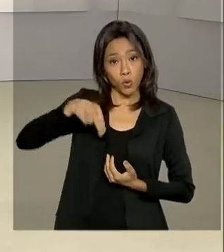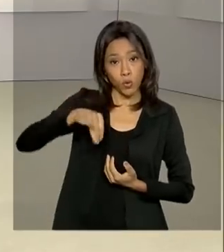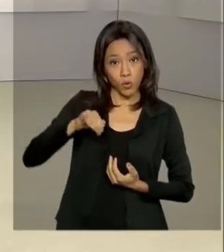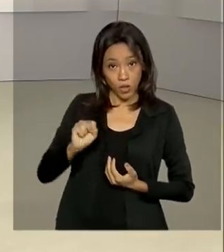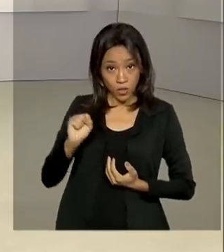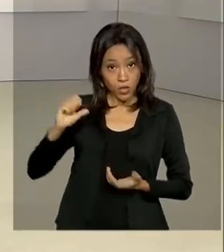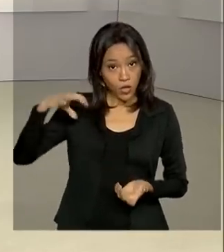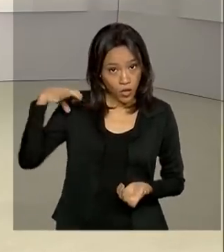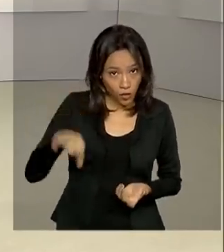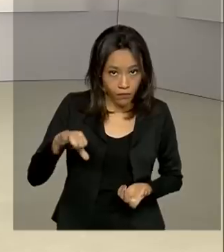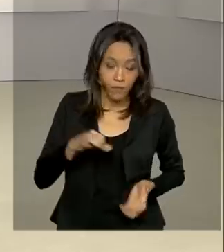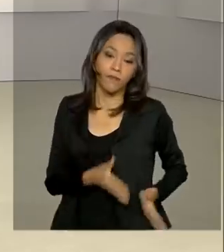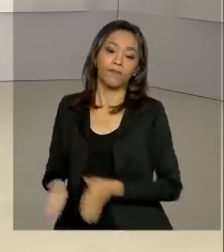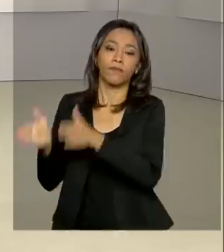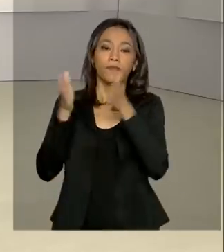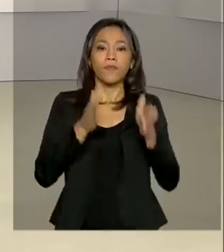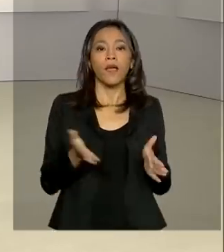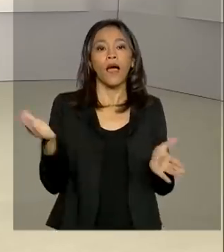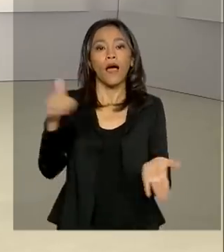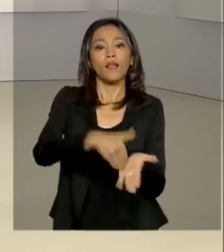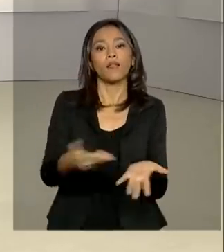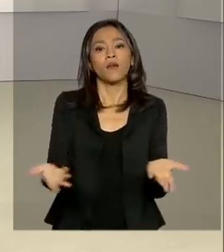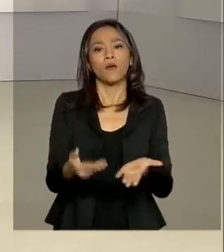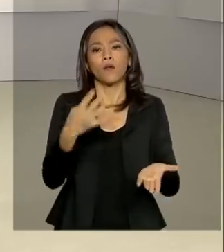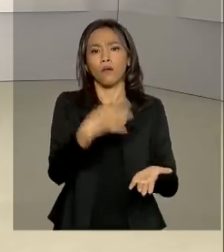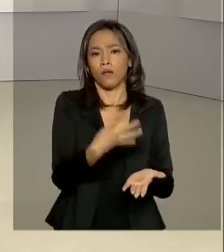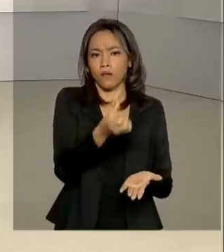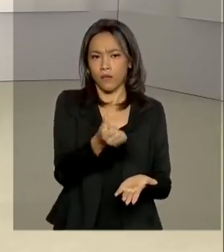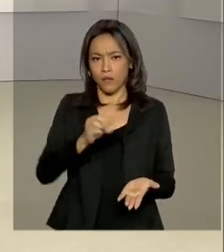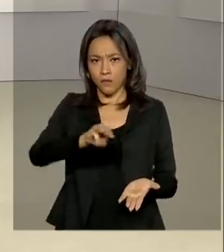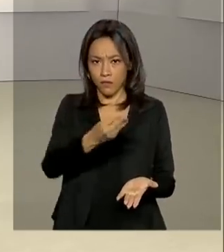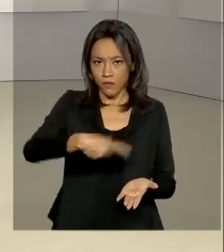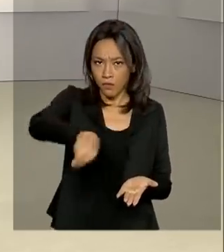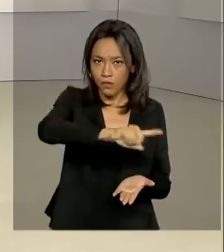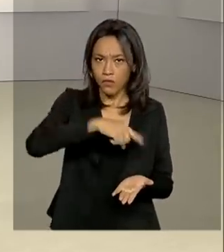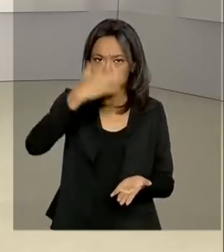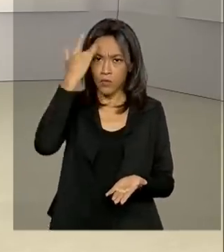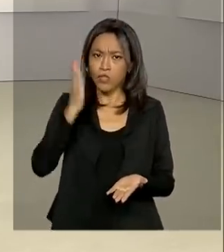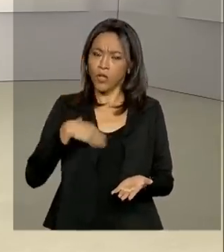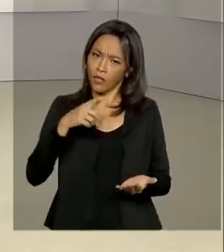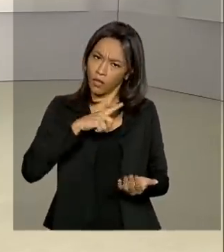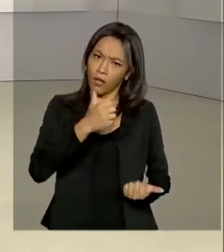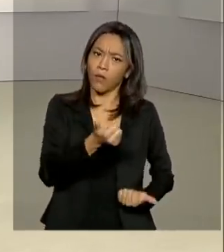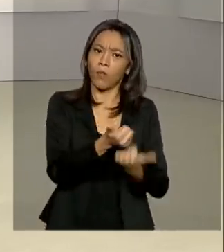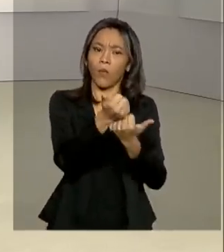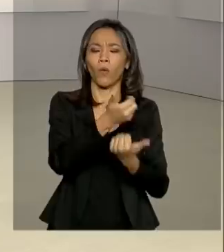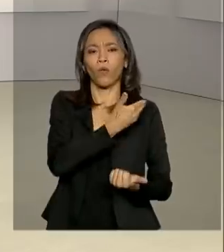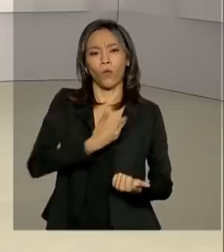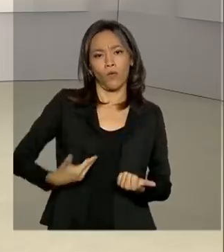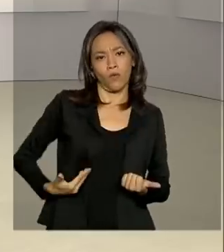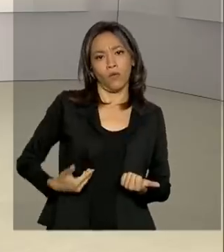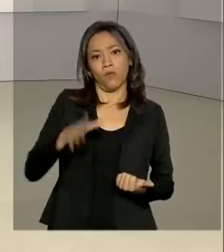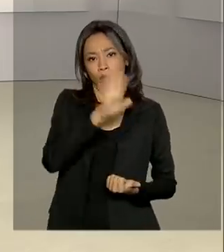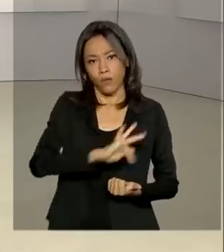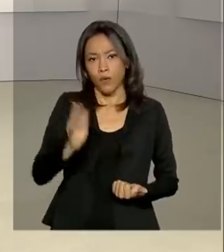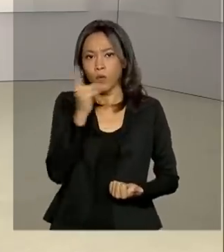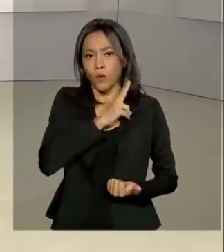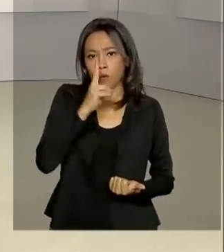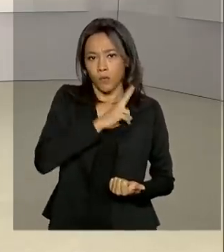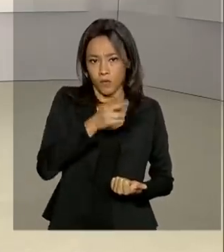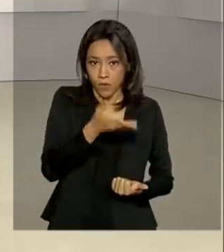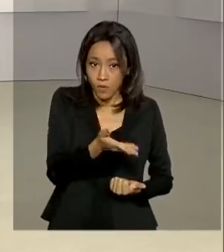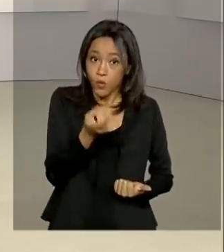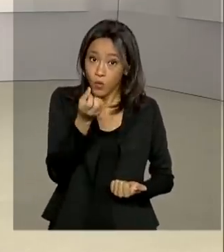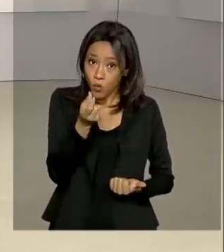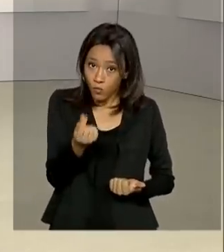Até agora, mais de 46 milhões de pessoas já foram beneficiadas com o auxílio emergencial do governo federal. O valor